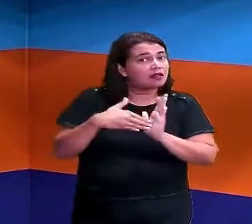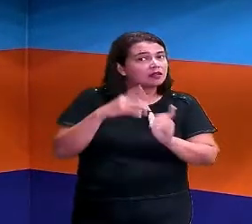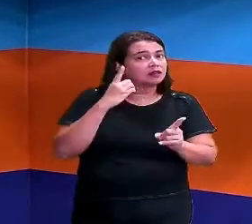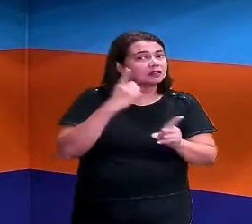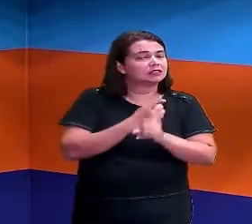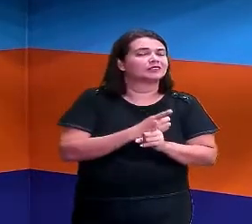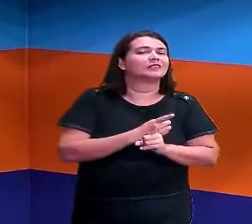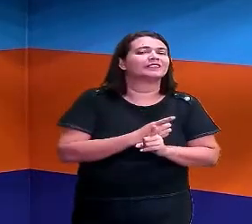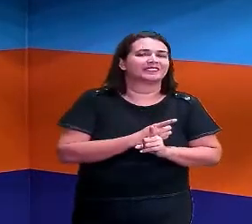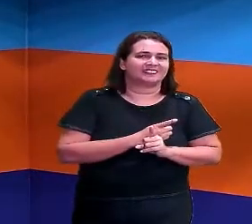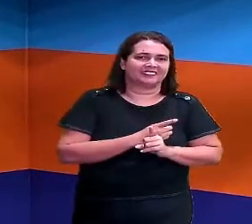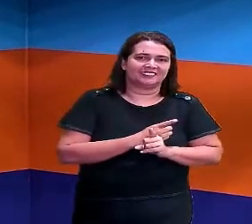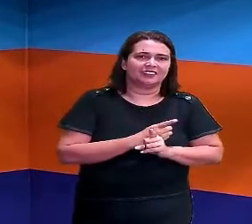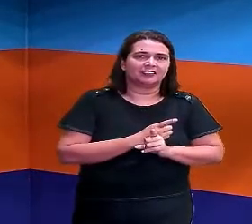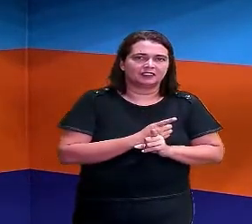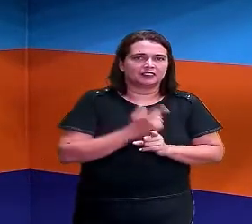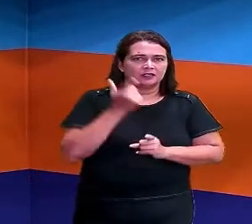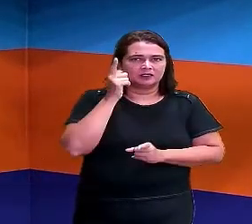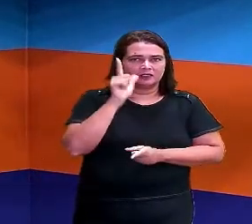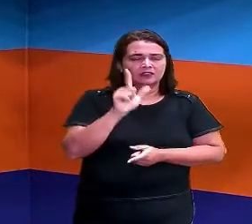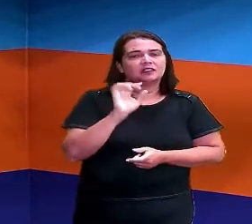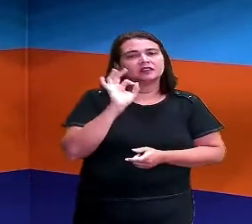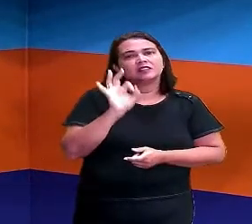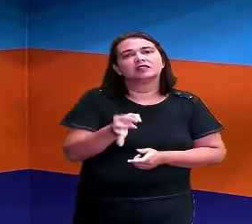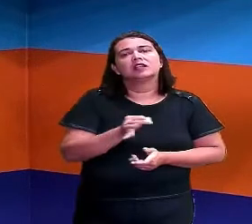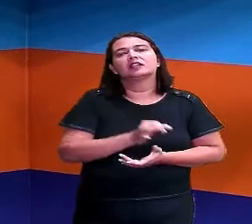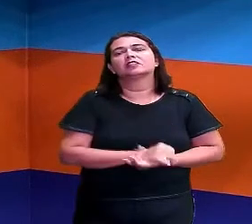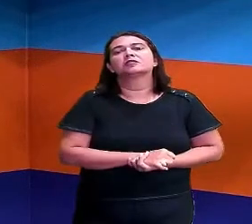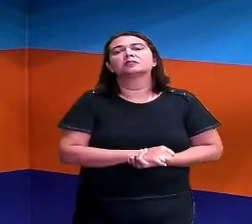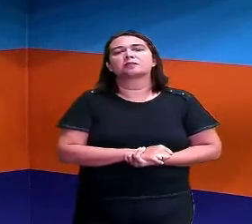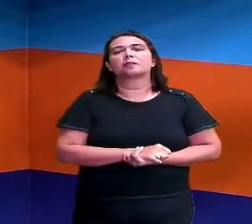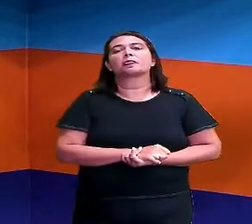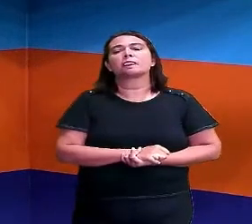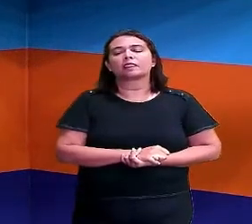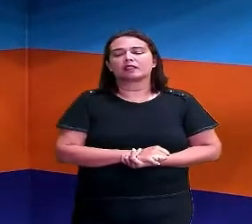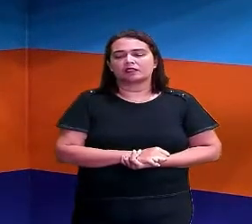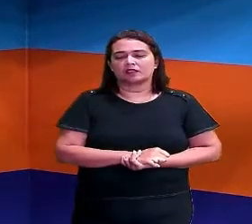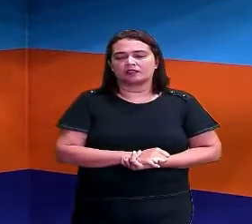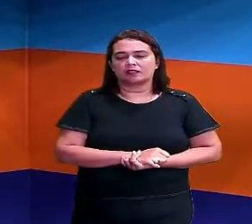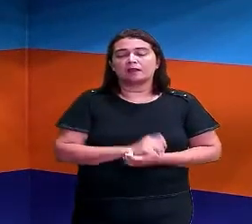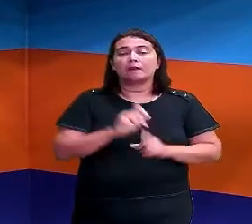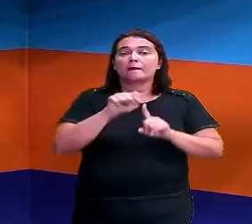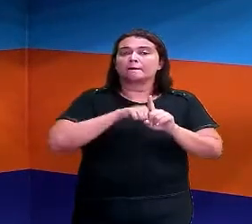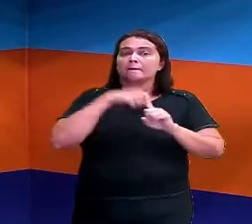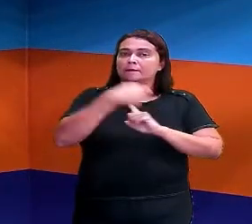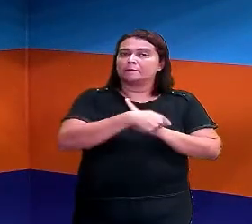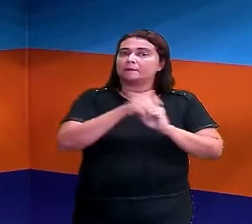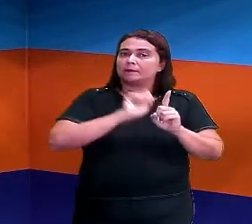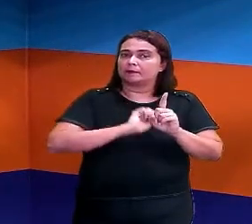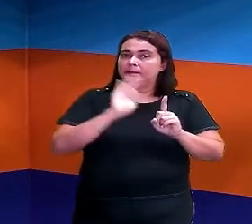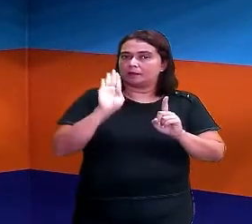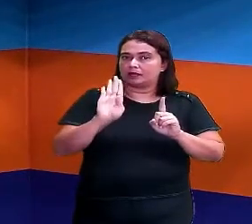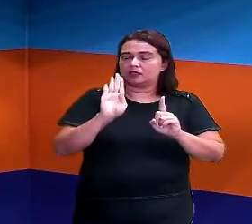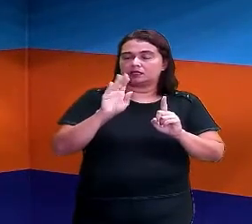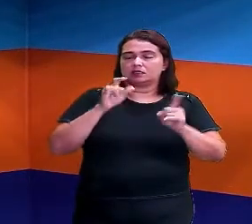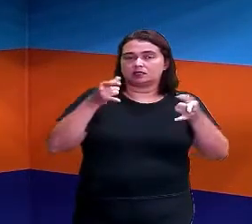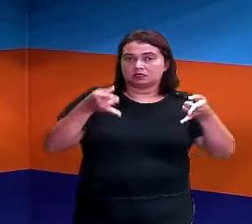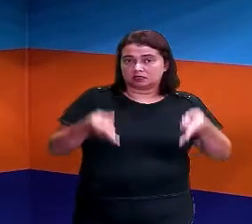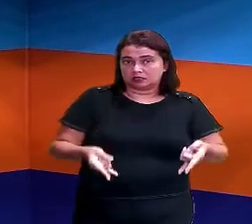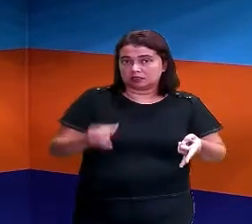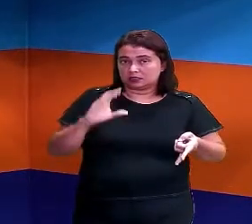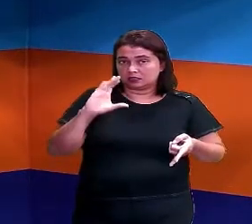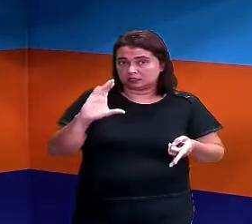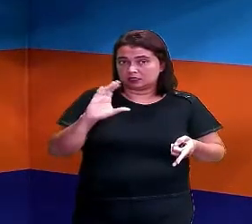letrinha na sequência. Tá certo? Então, aqui vai ser banana, cama